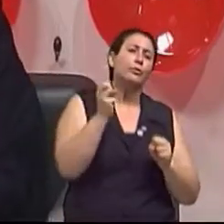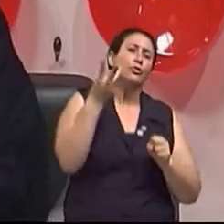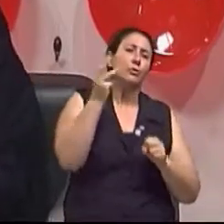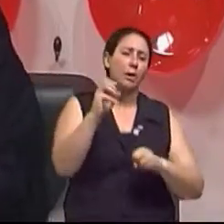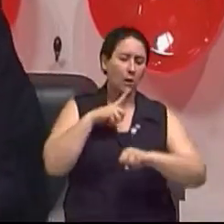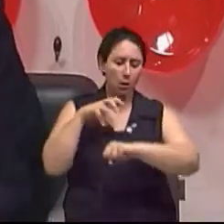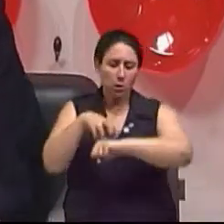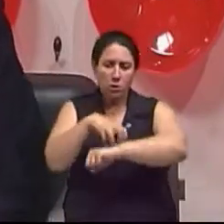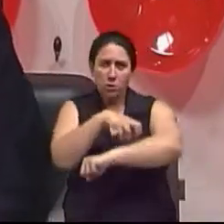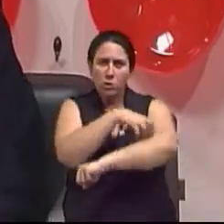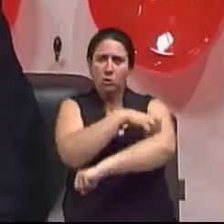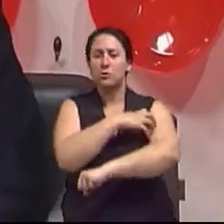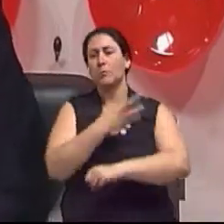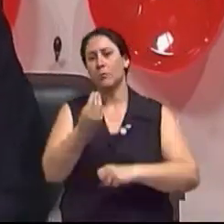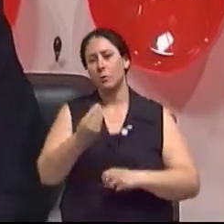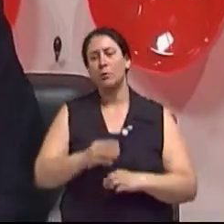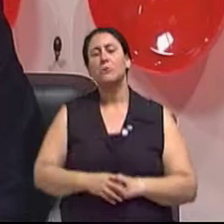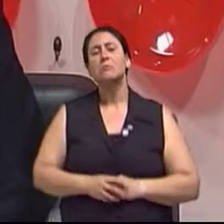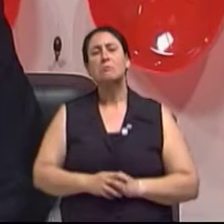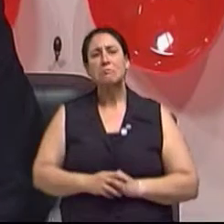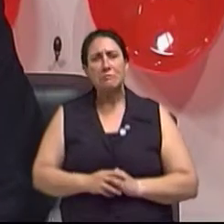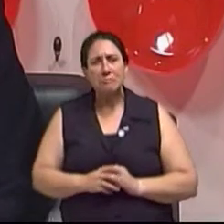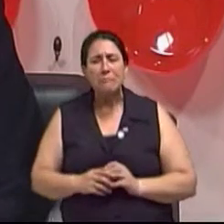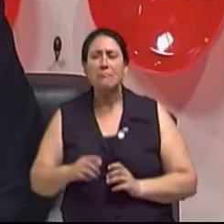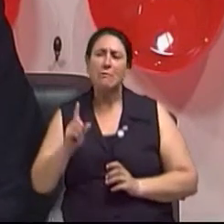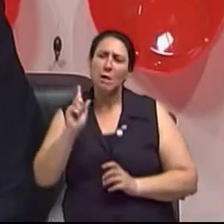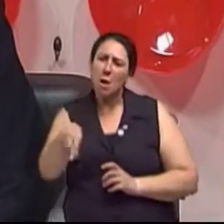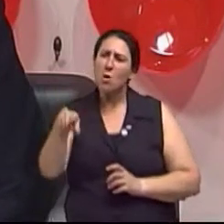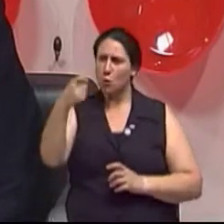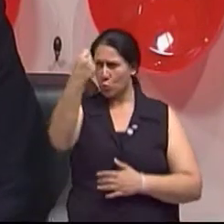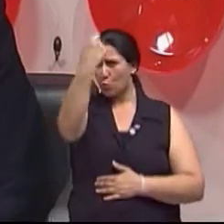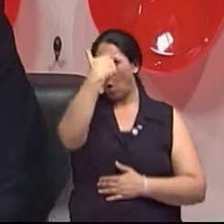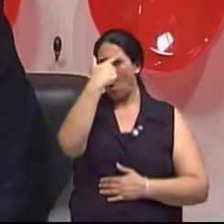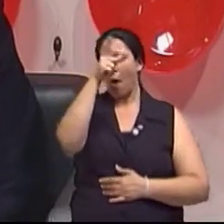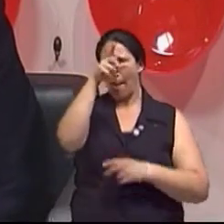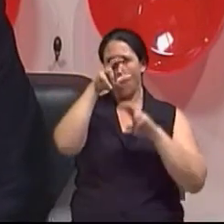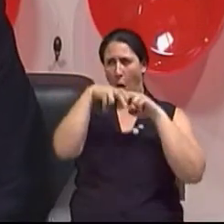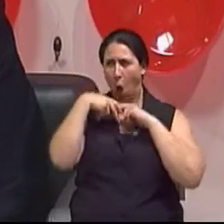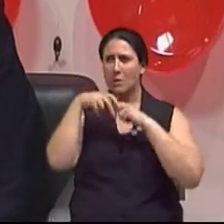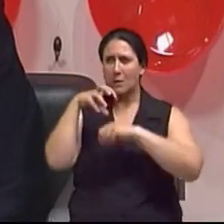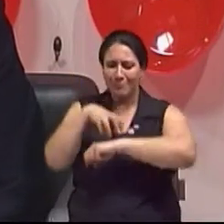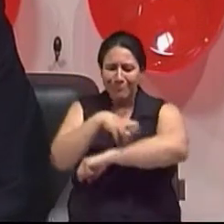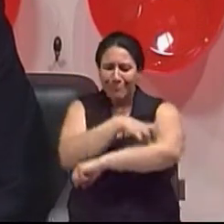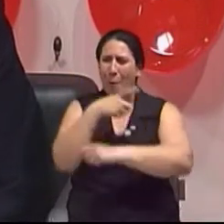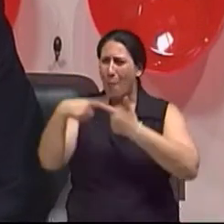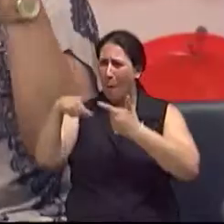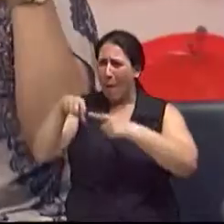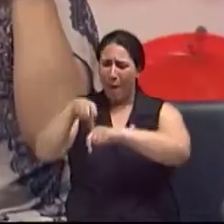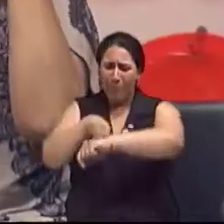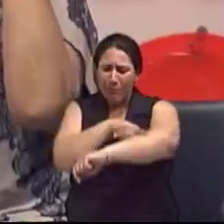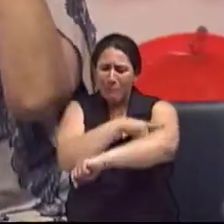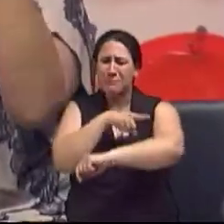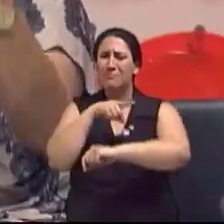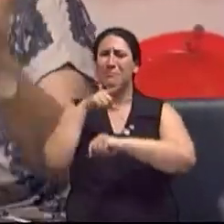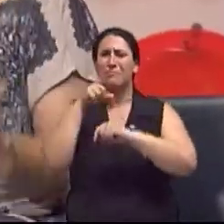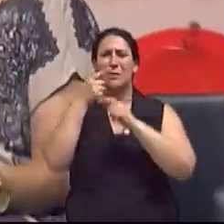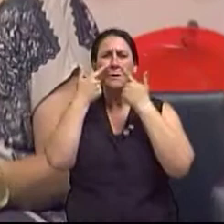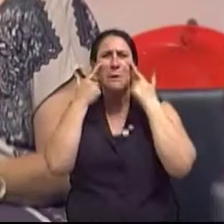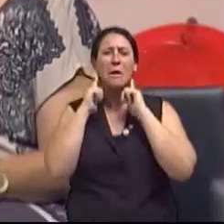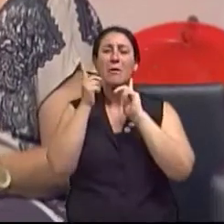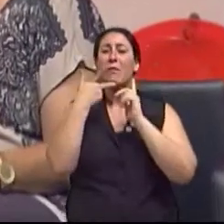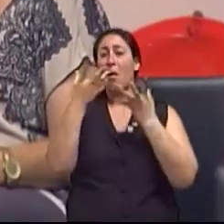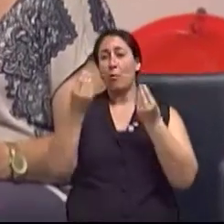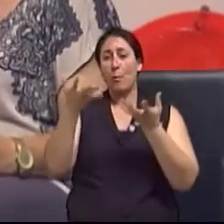idade. O sol é o principal vilão contra a nossa pele, doutora? Porque a gente fala tanto no sol, fala da camada de